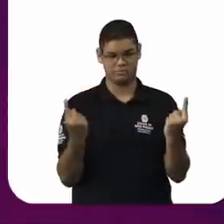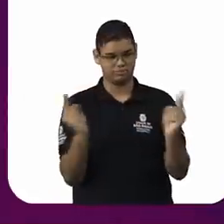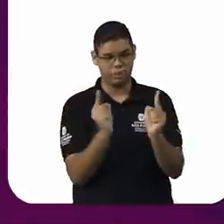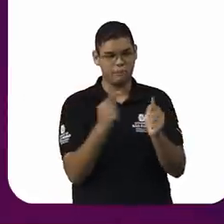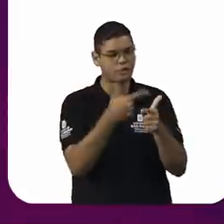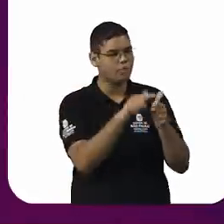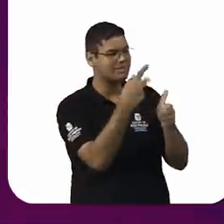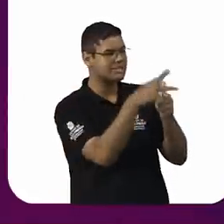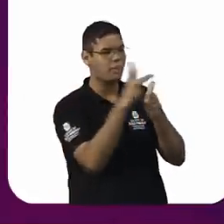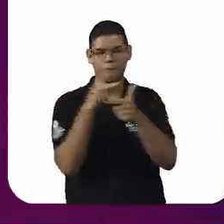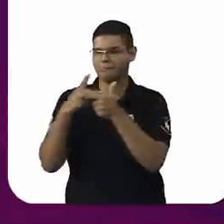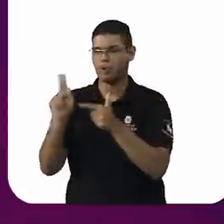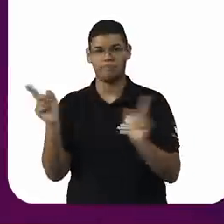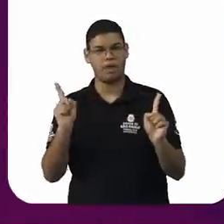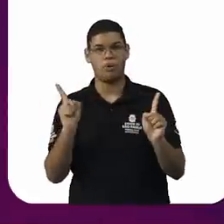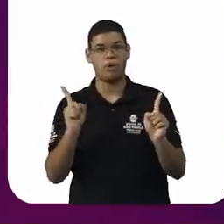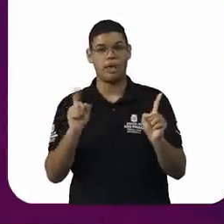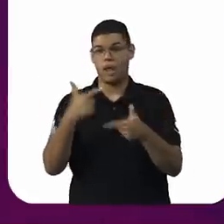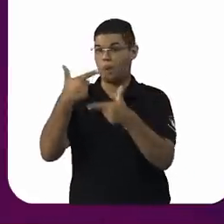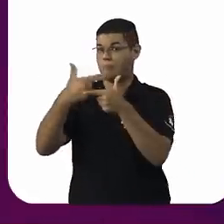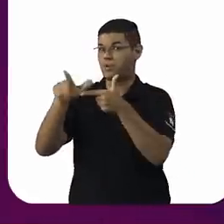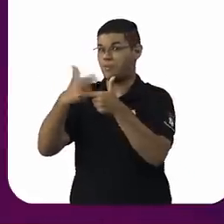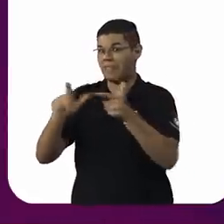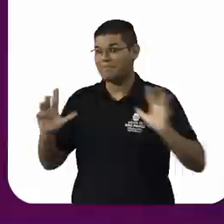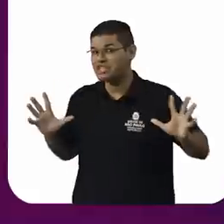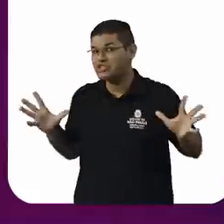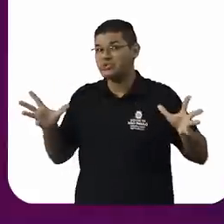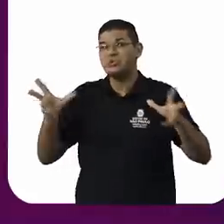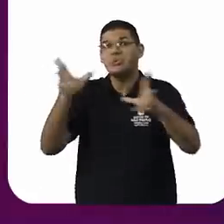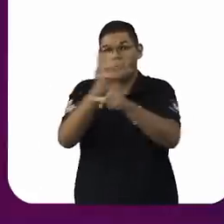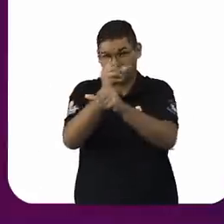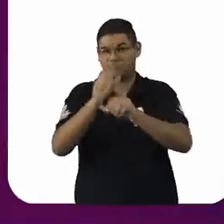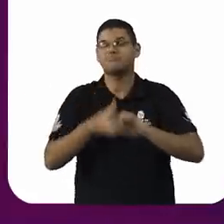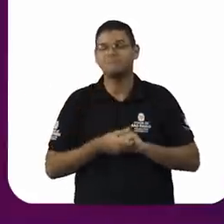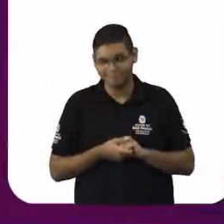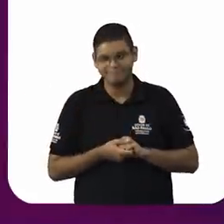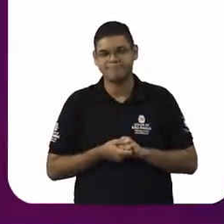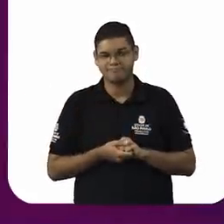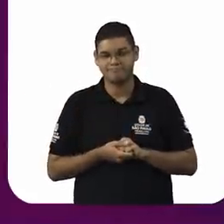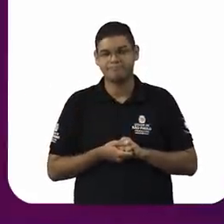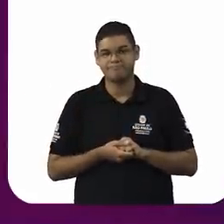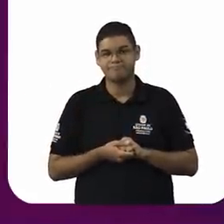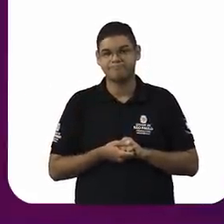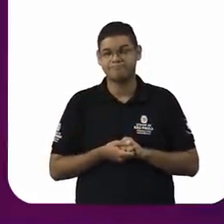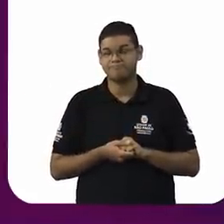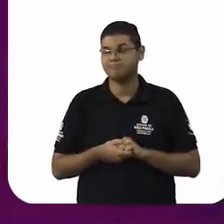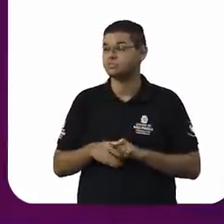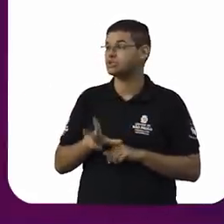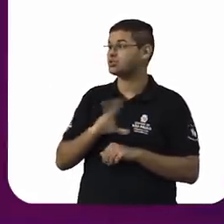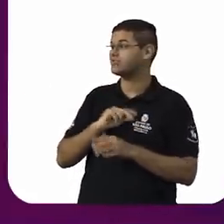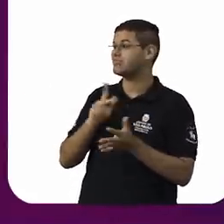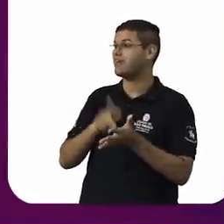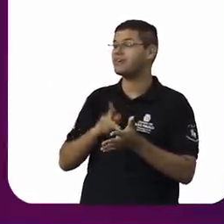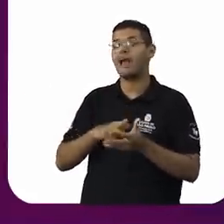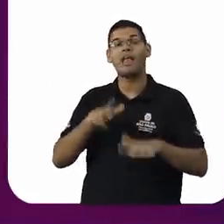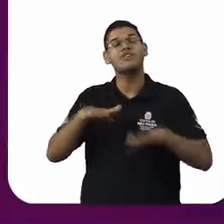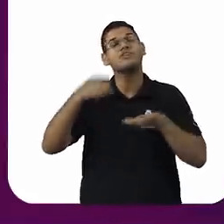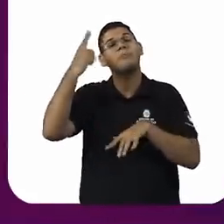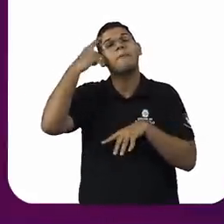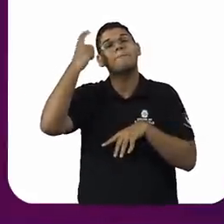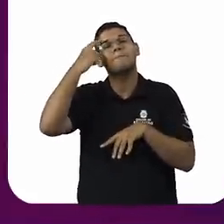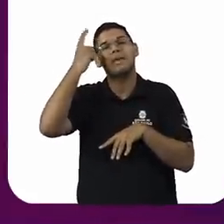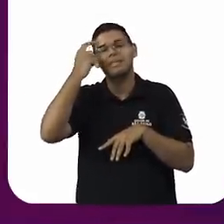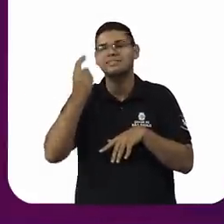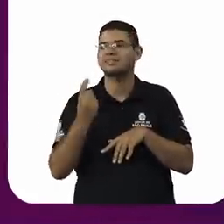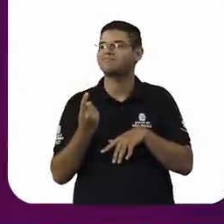porque, às vezes, a gente trata o assédio como uma questão individual. O problema é daquela mulher, da postura dela,